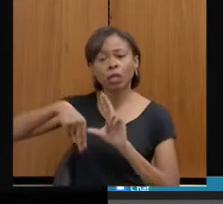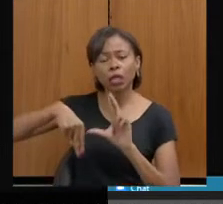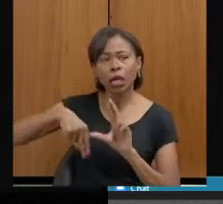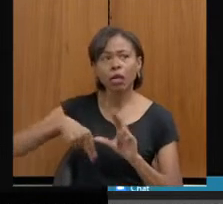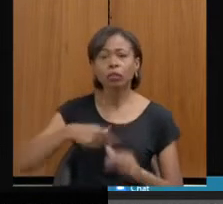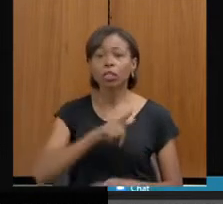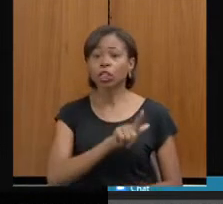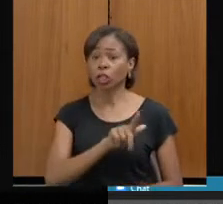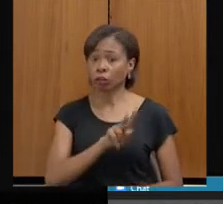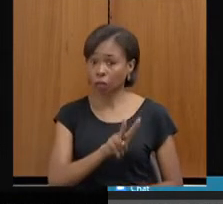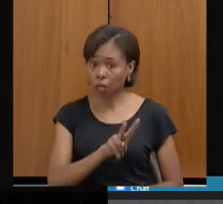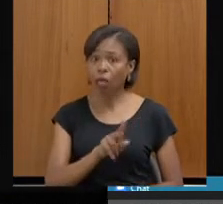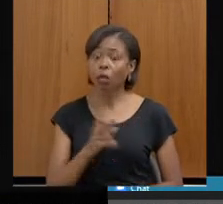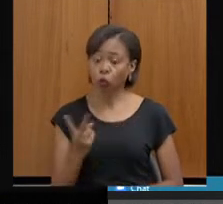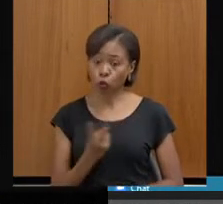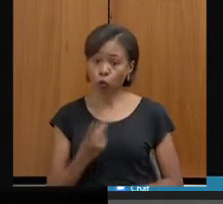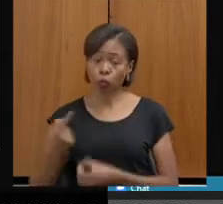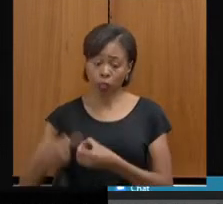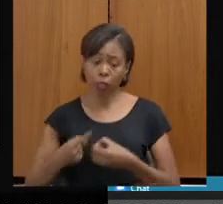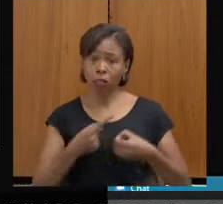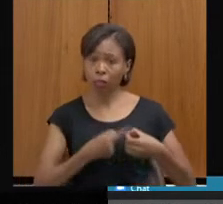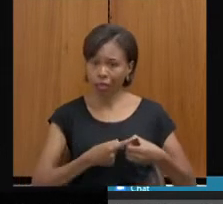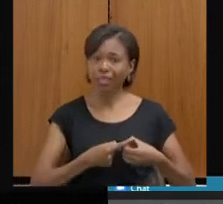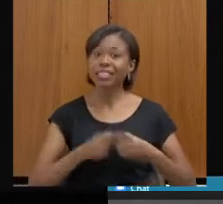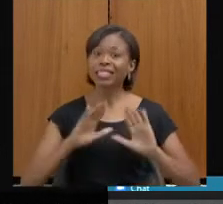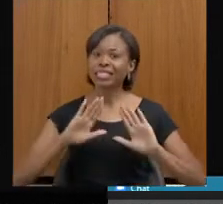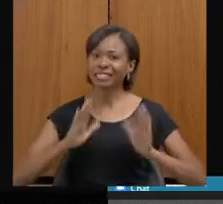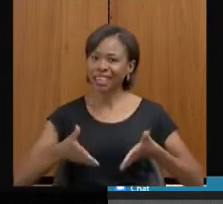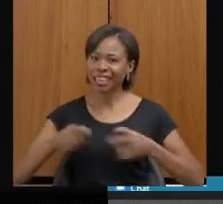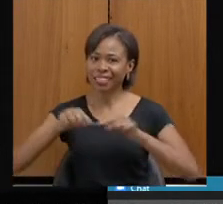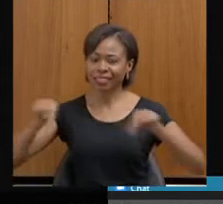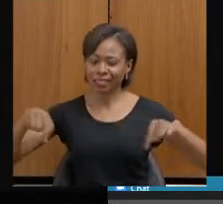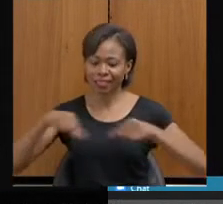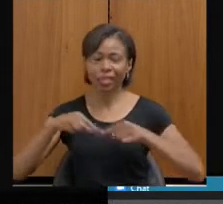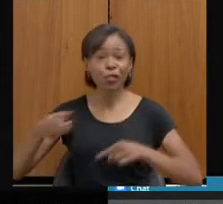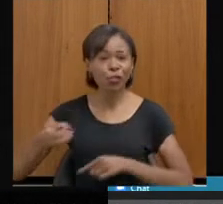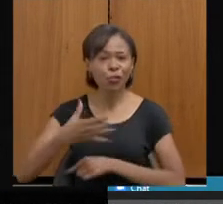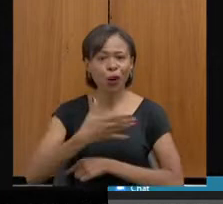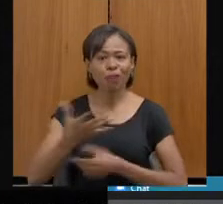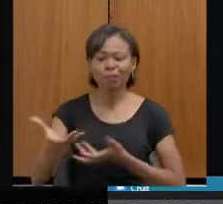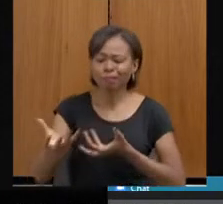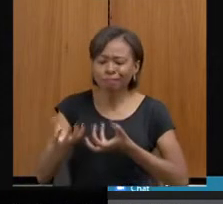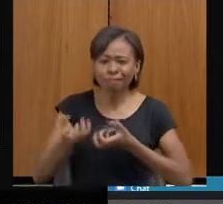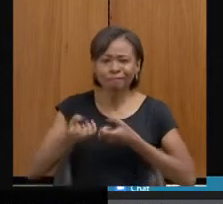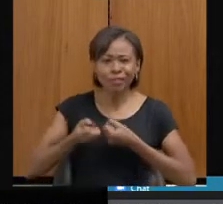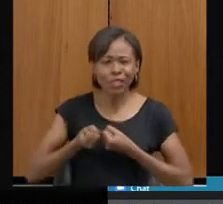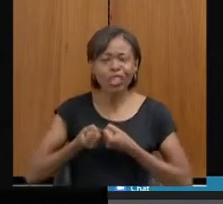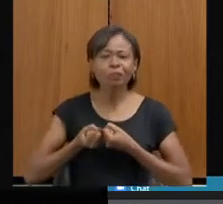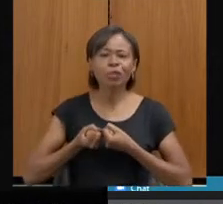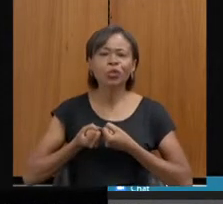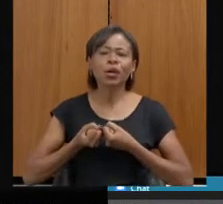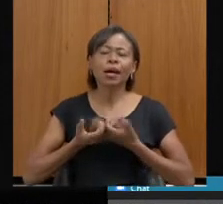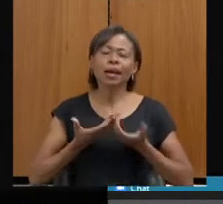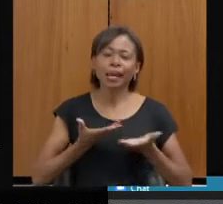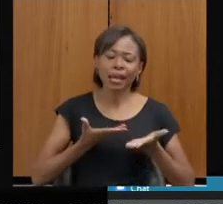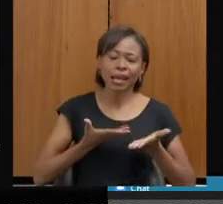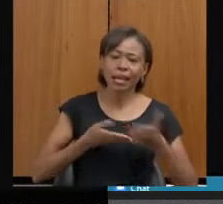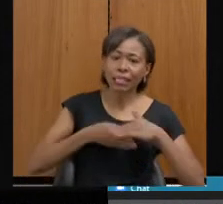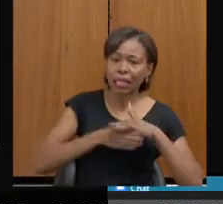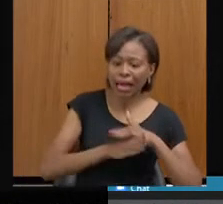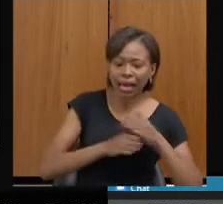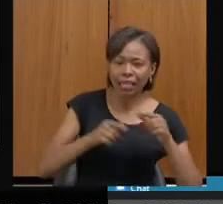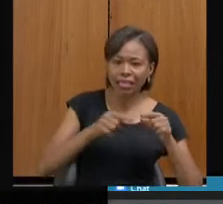receberam salas novas de acolhimento, recepções separadas, também em uma